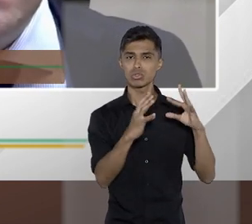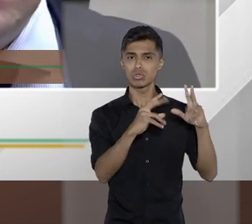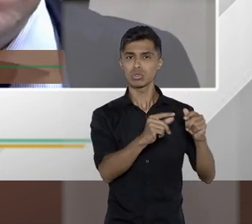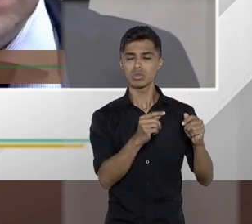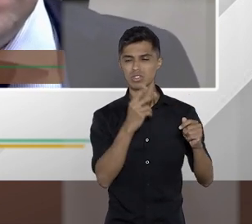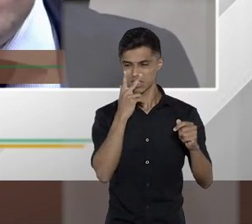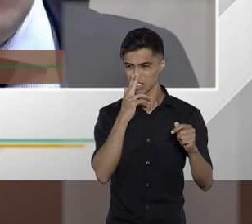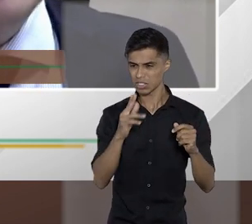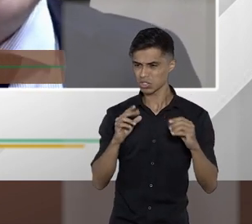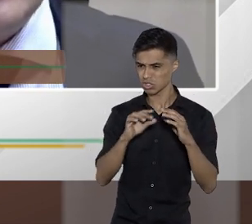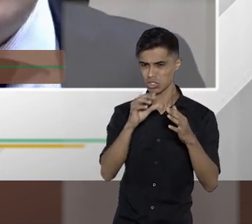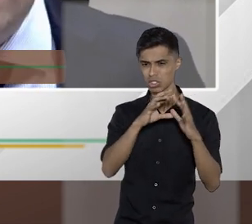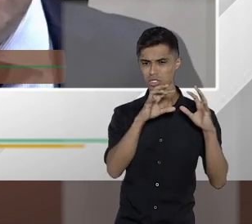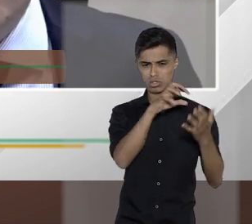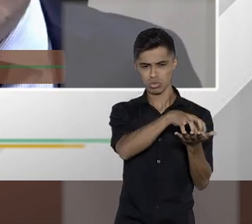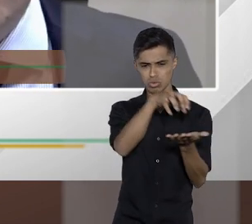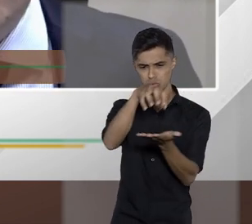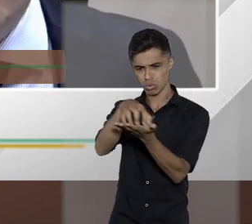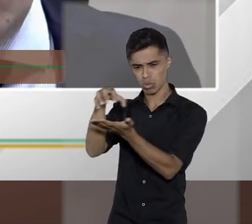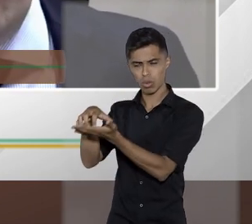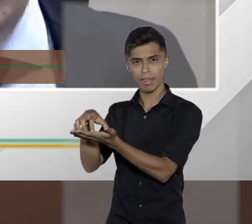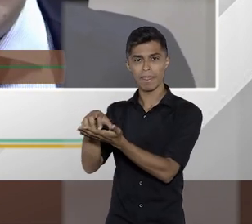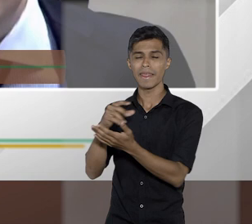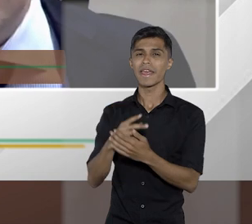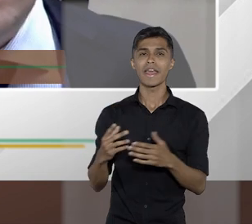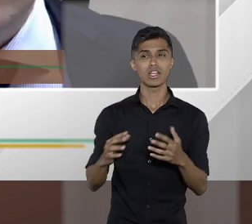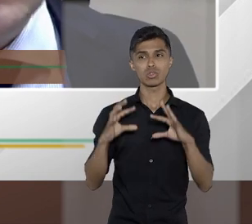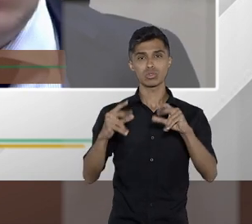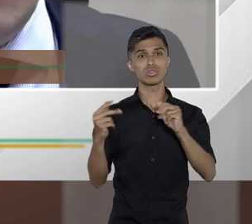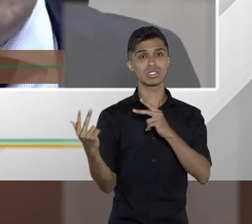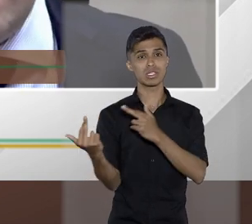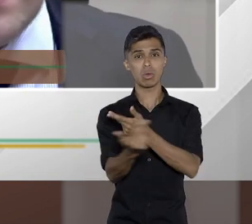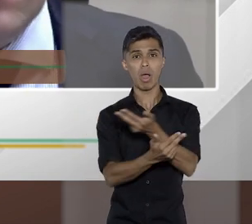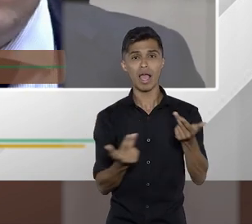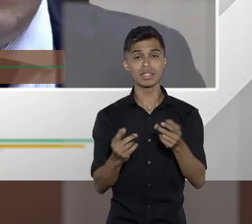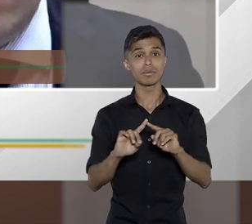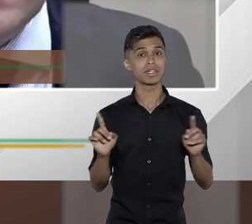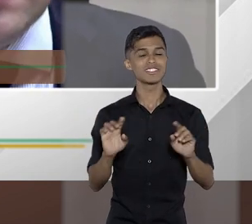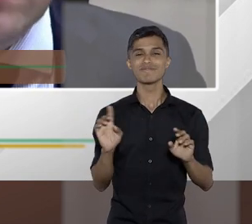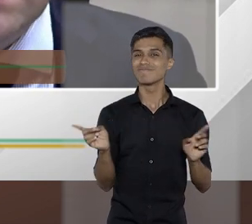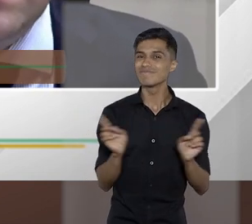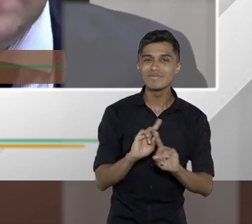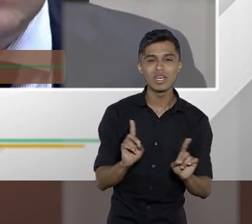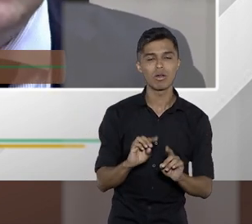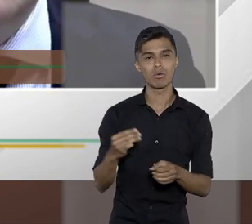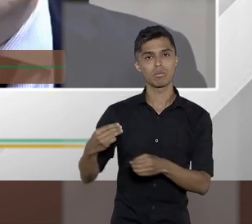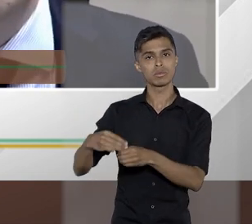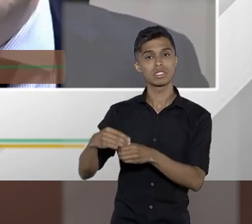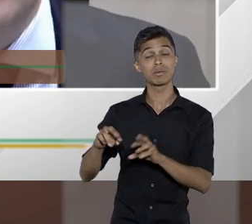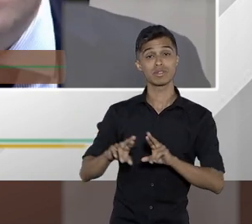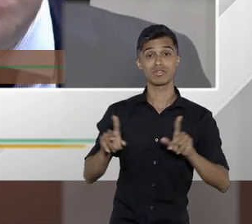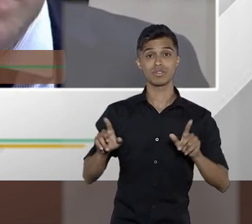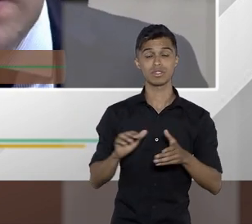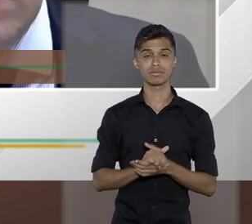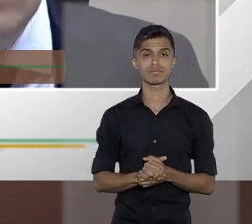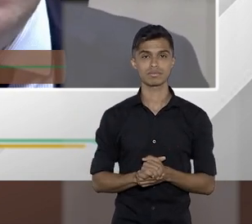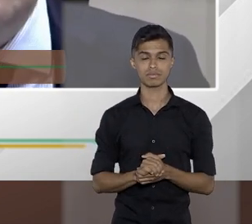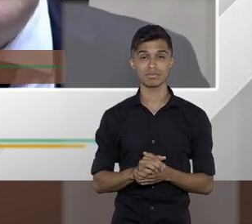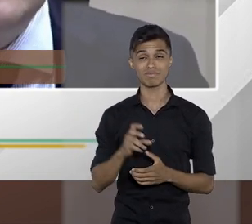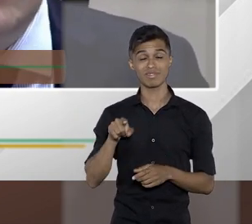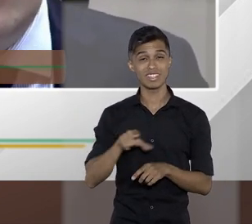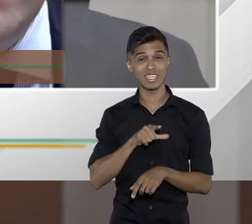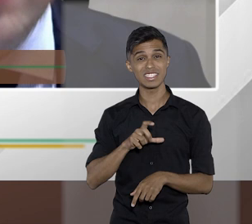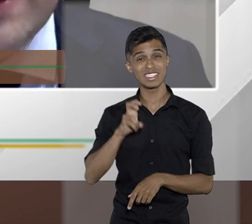fossem parecidos. E ao contrário disso, o porte da União se compara com o porte que você tem dos 5 mil municípios,